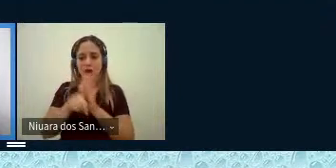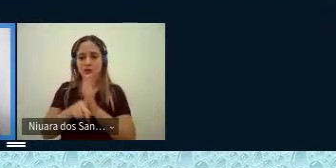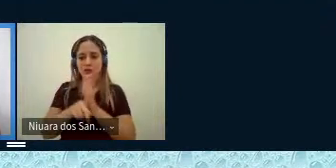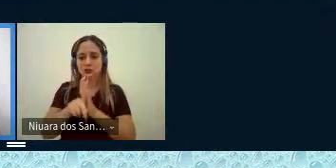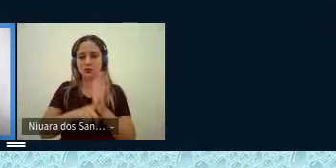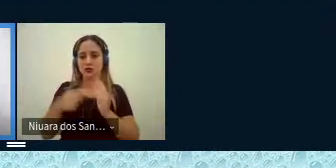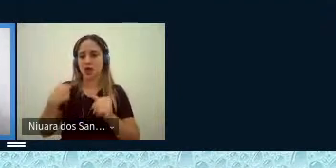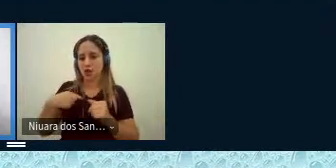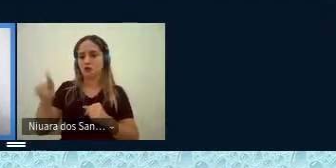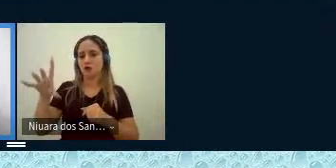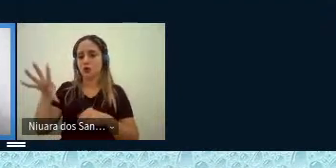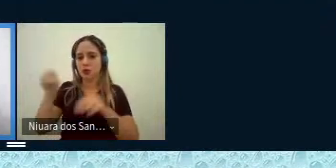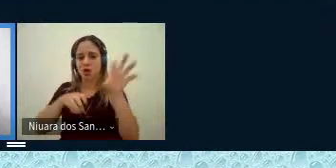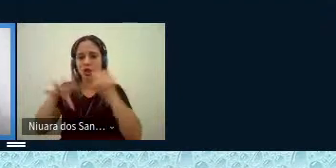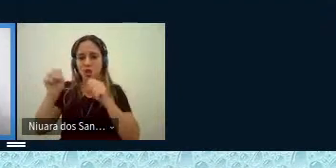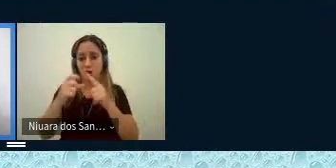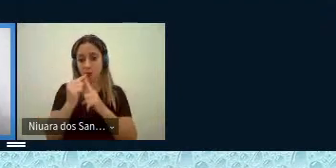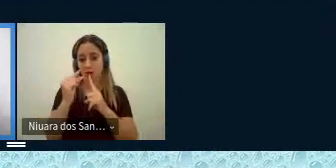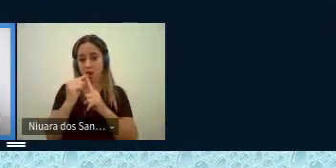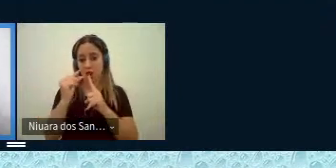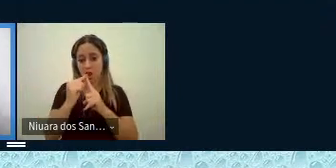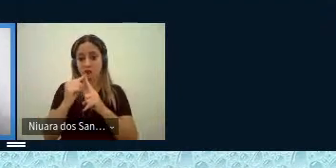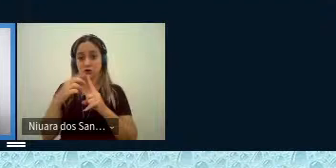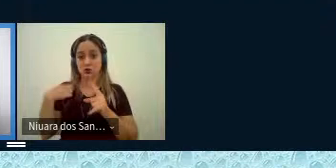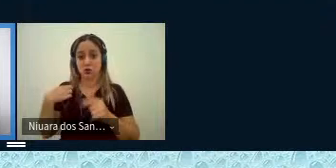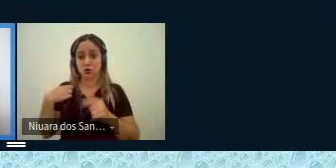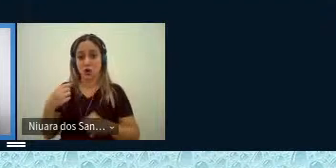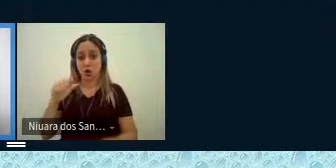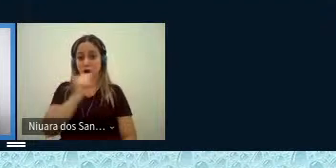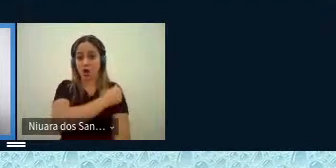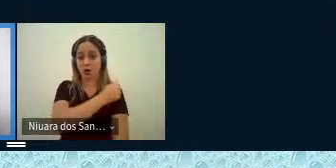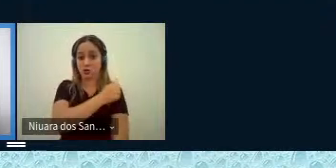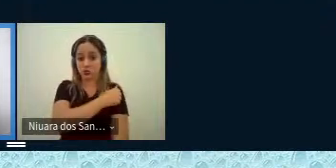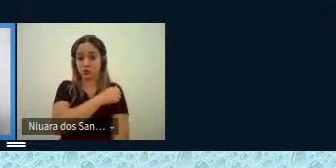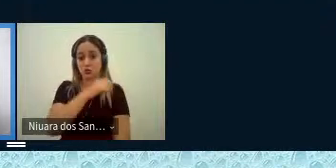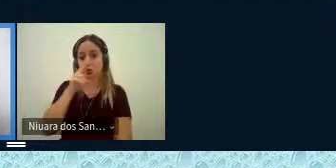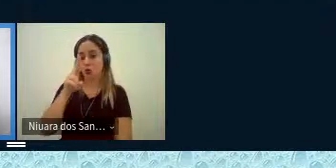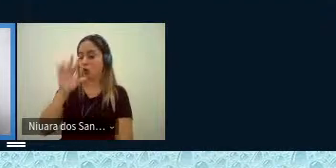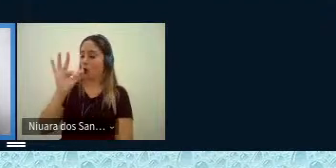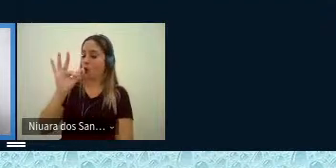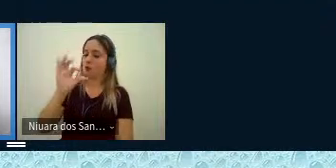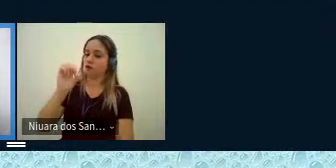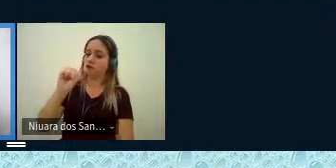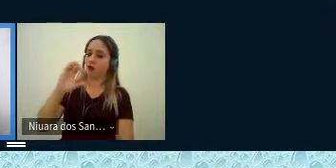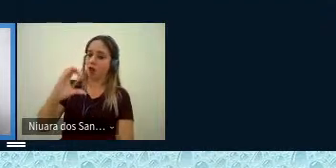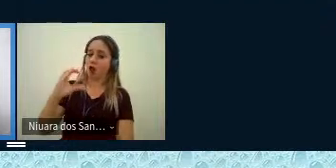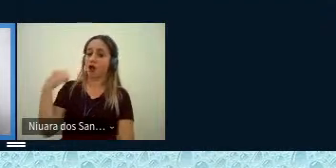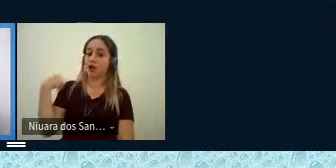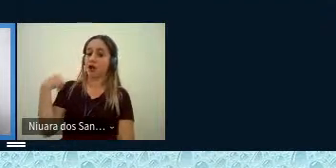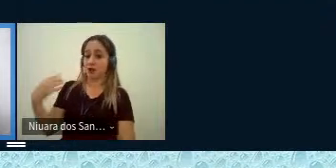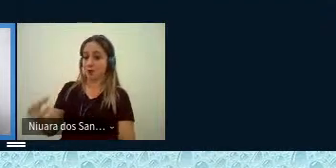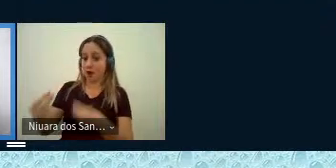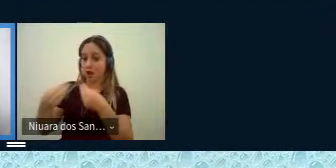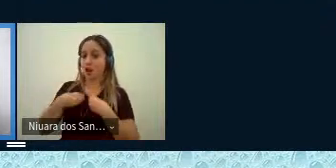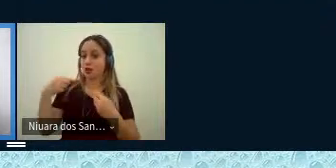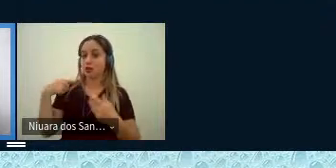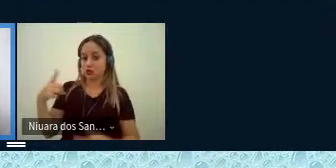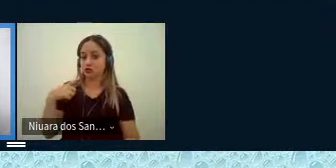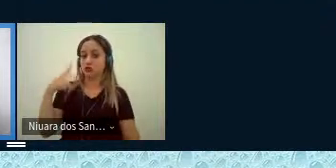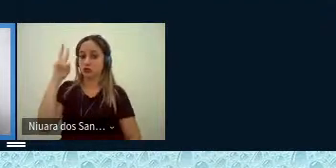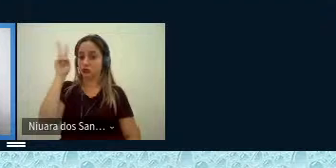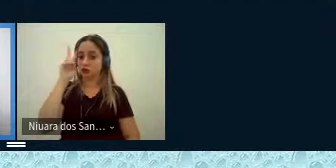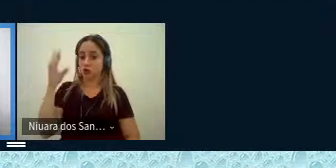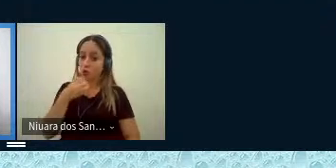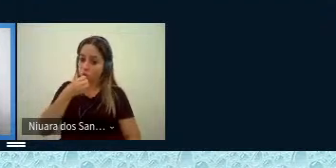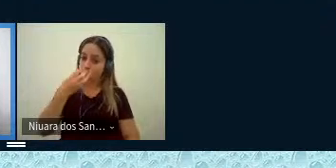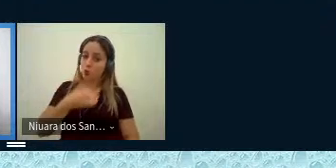peguei o apanhado de lexias que os alunos da UFIS que me deram, que continham nas histórias que eu contei